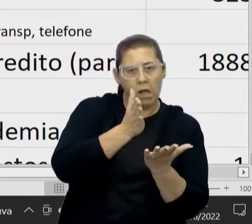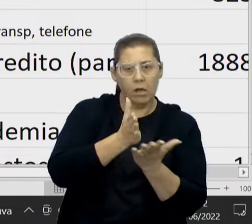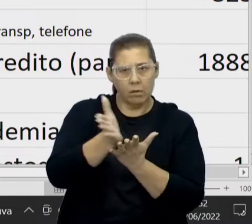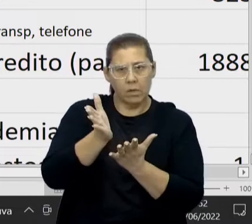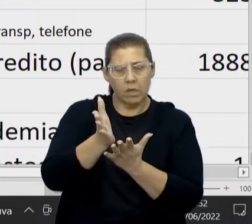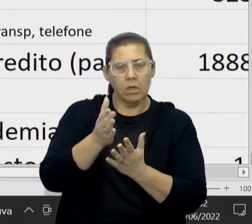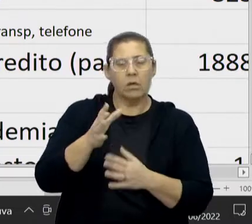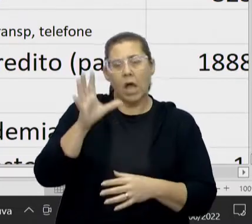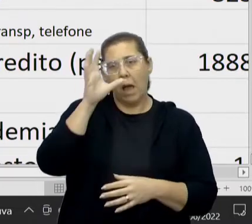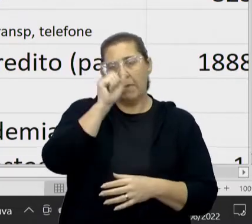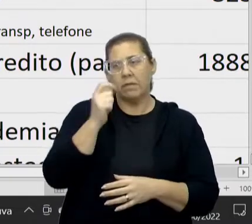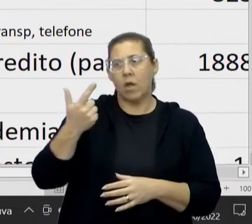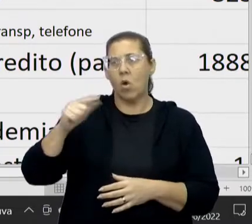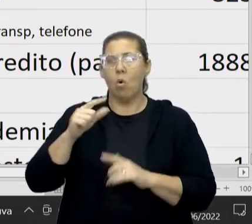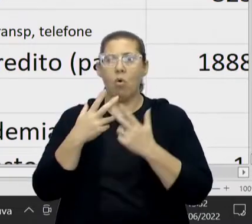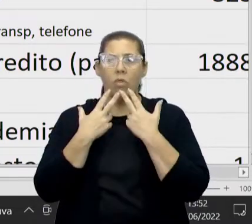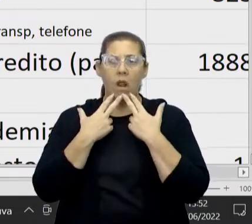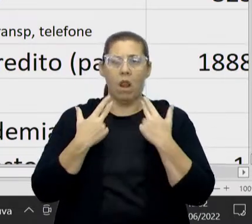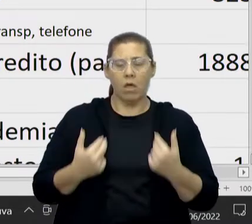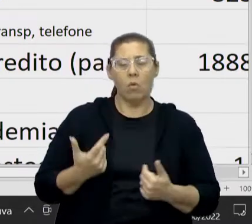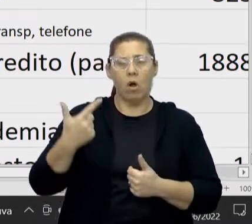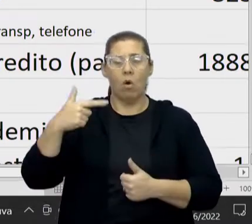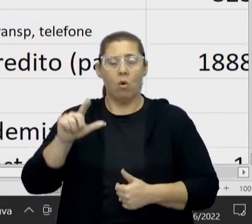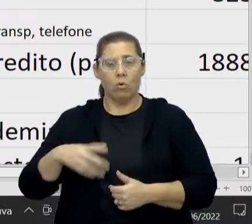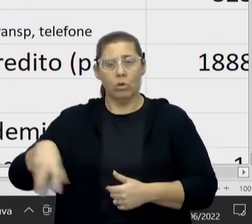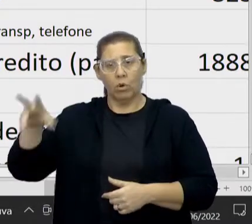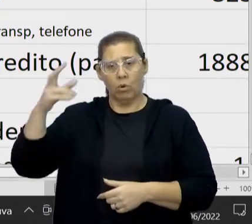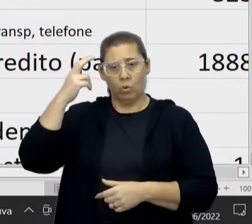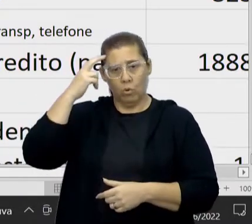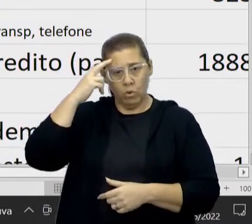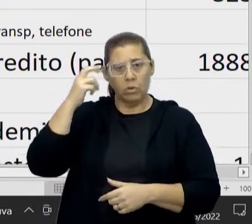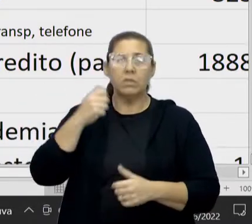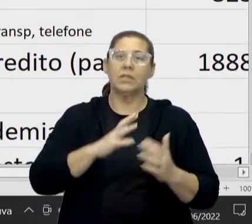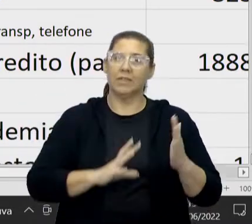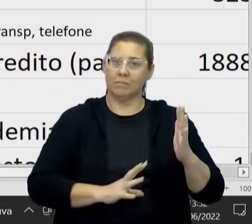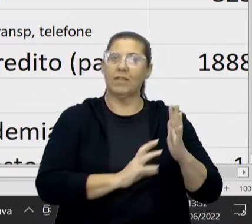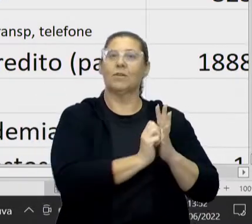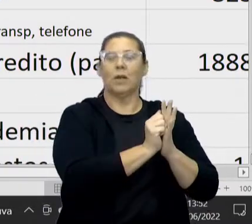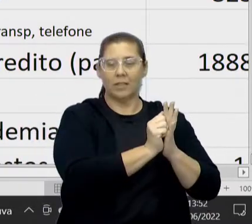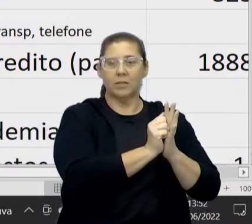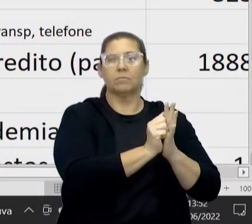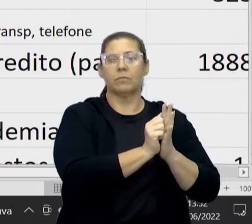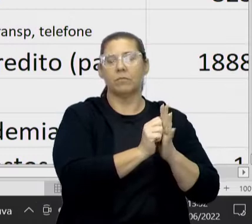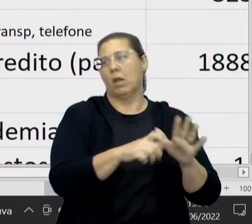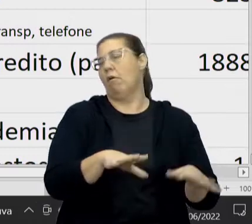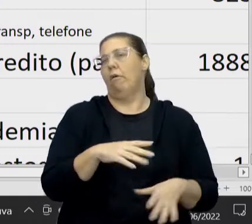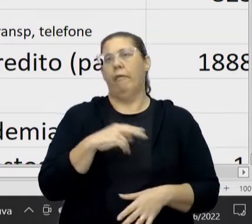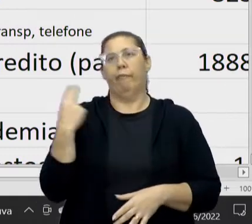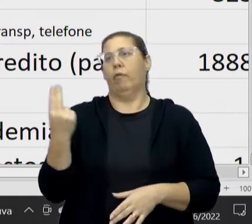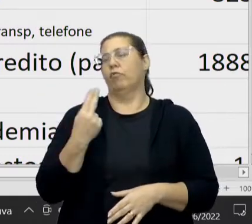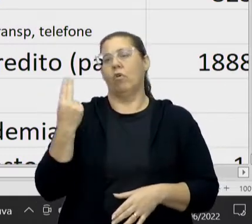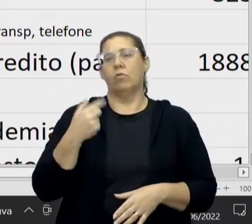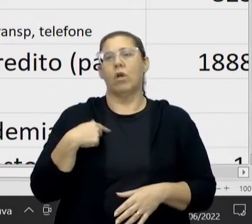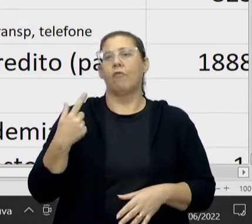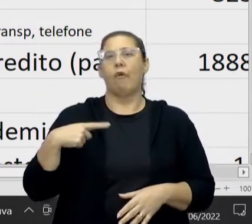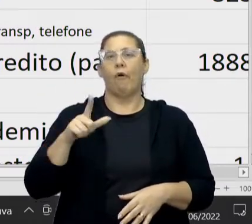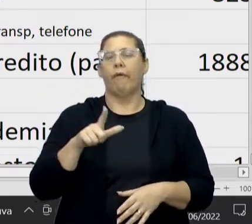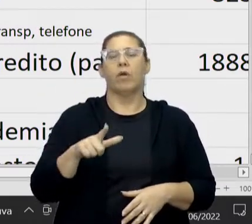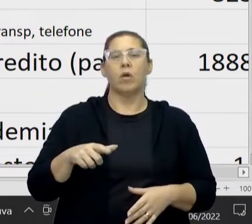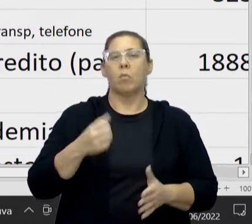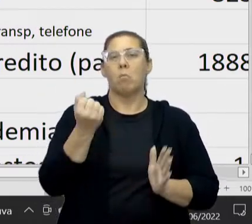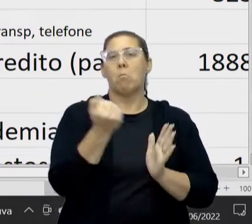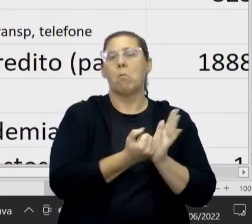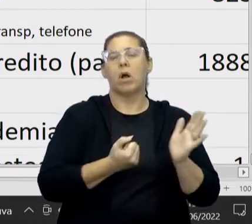ela querer aprender outro idioma, outra cultura. Então ela precisa estar matriculada. Não adianta falar, ah, eu vou com um visto de